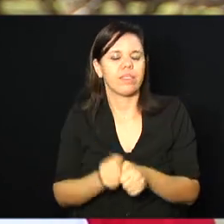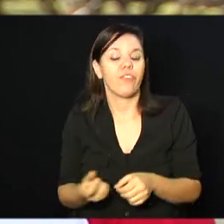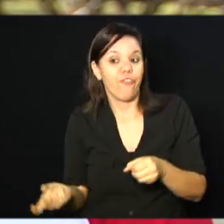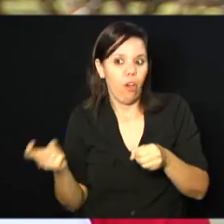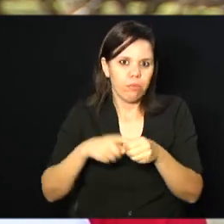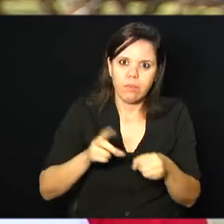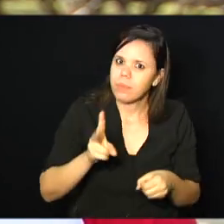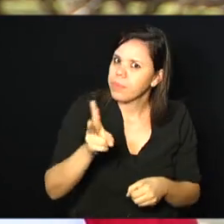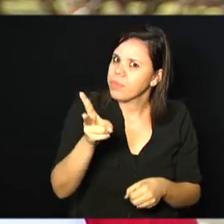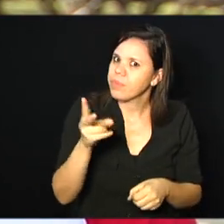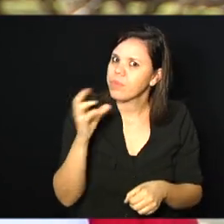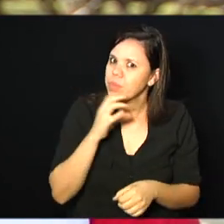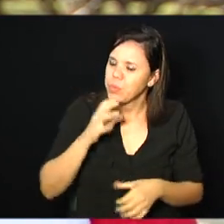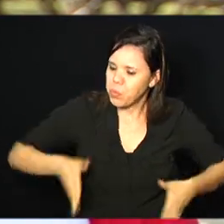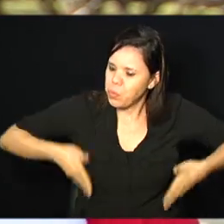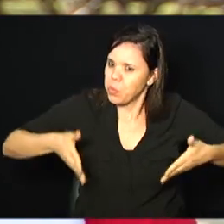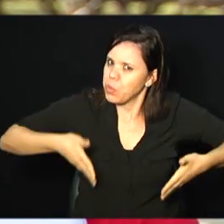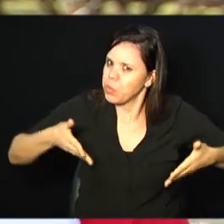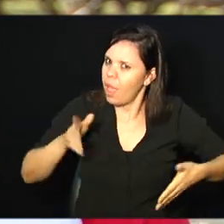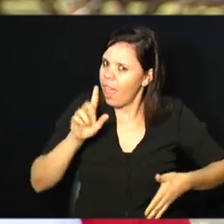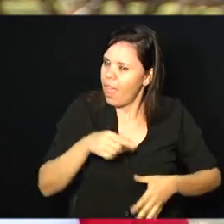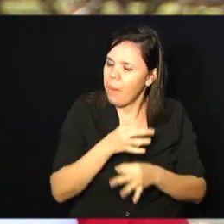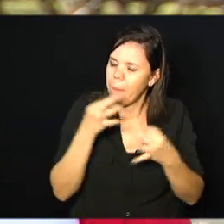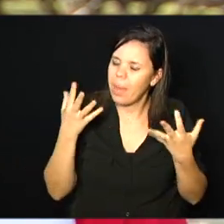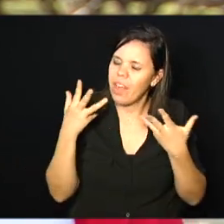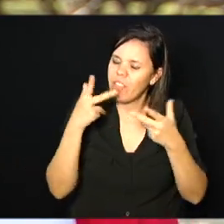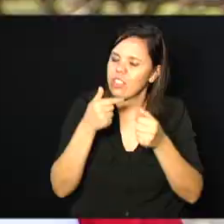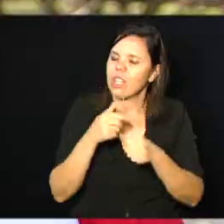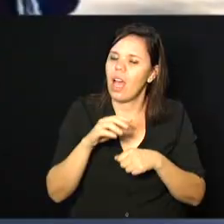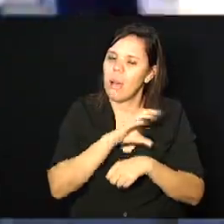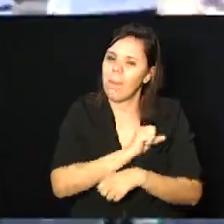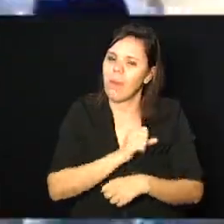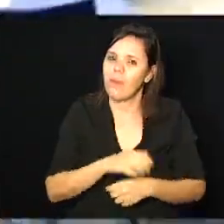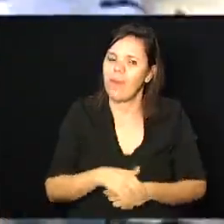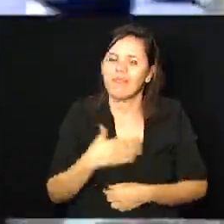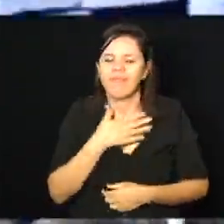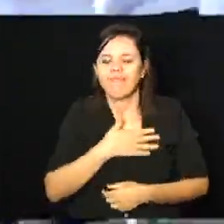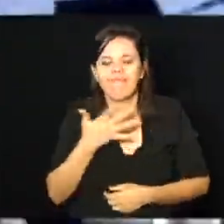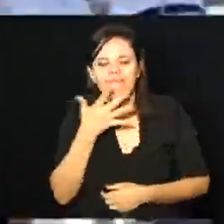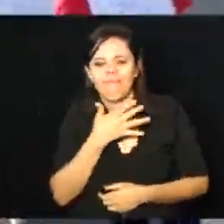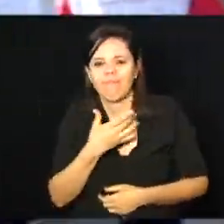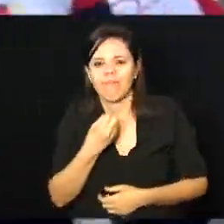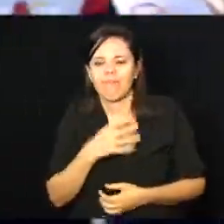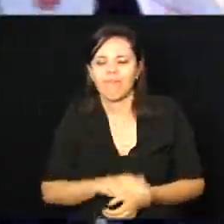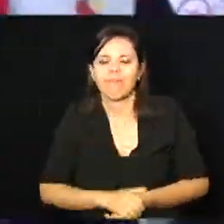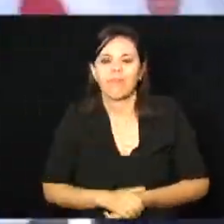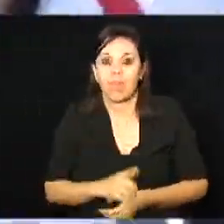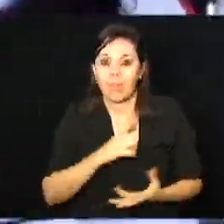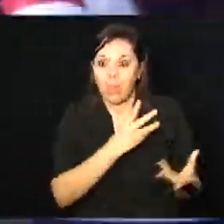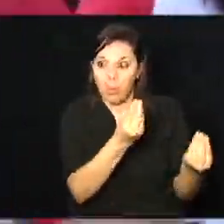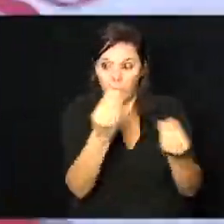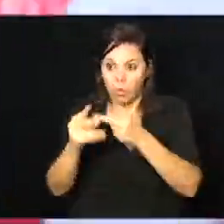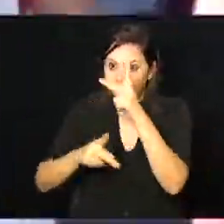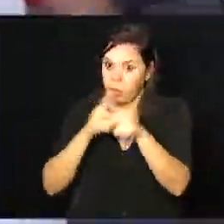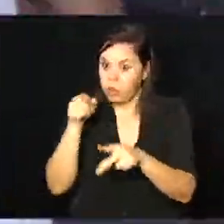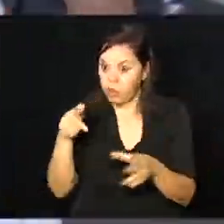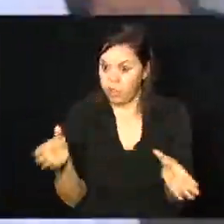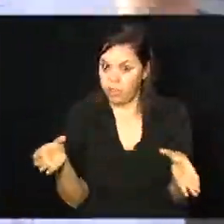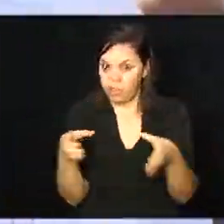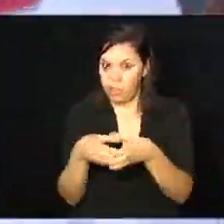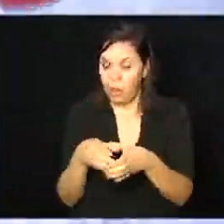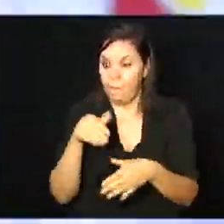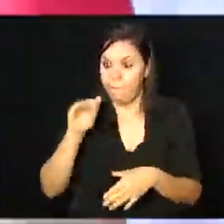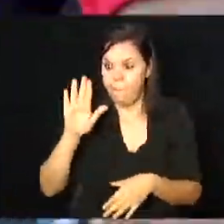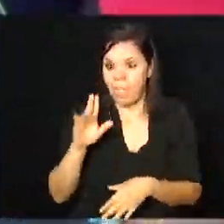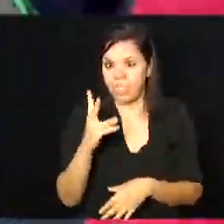correndo, é grande demais. É muito amor, é gostoso de ver. Tem muita gente nesse time. São mais de 20